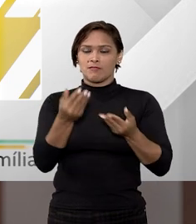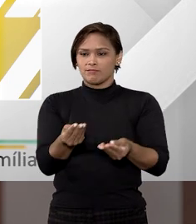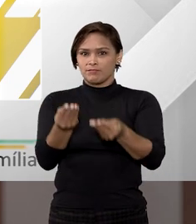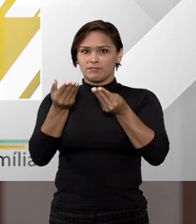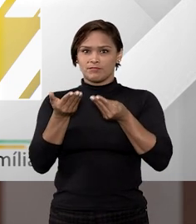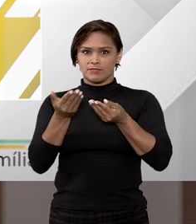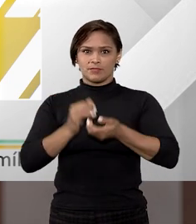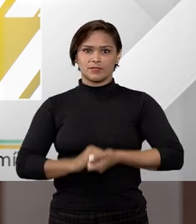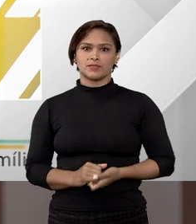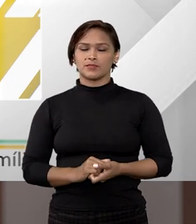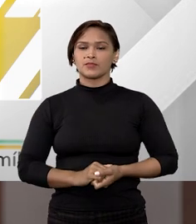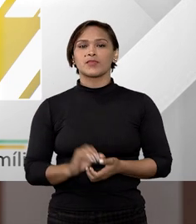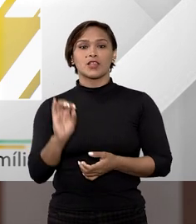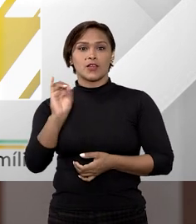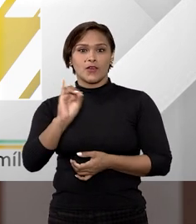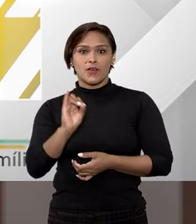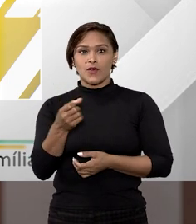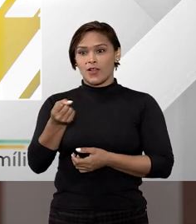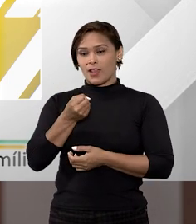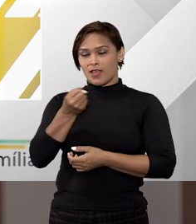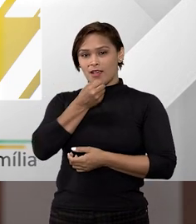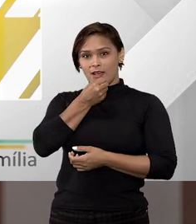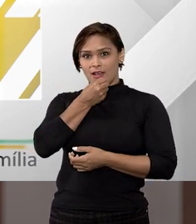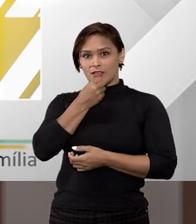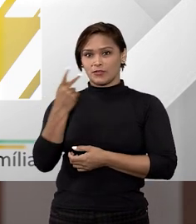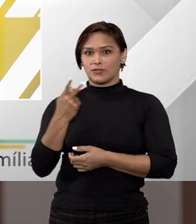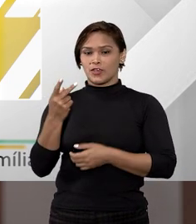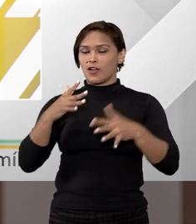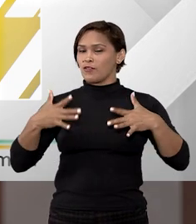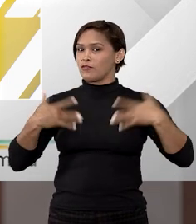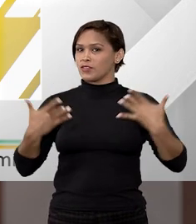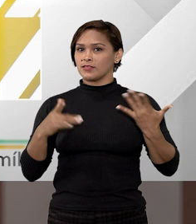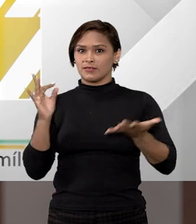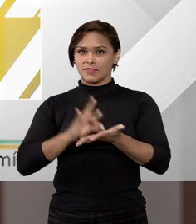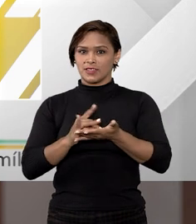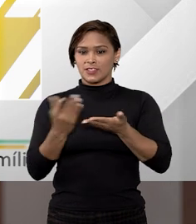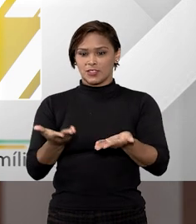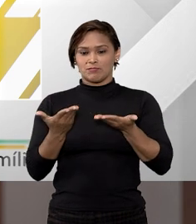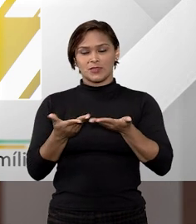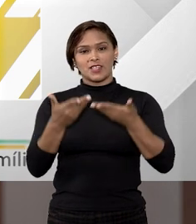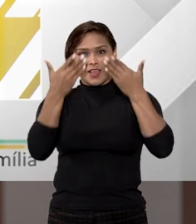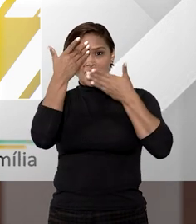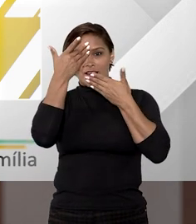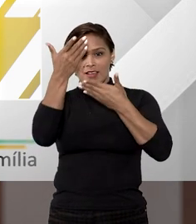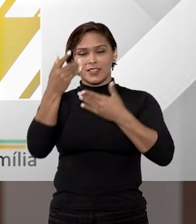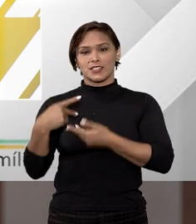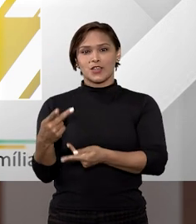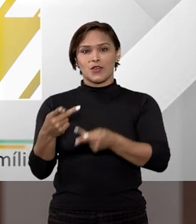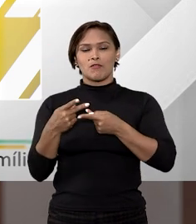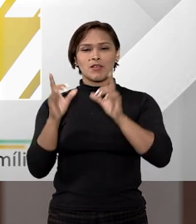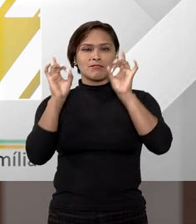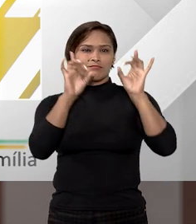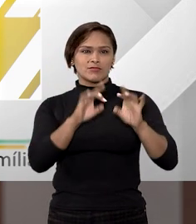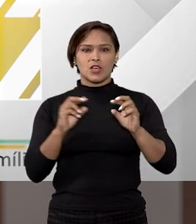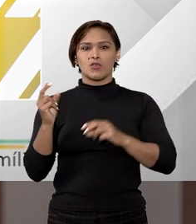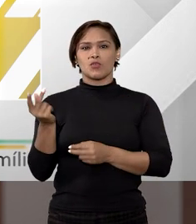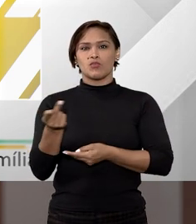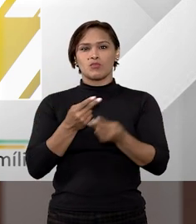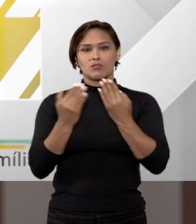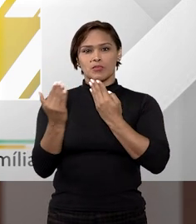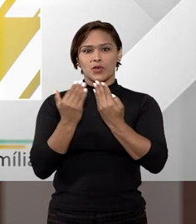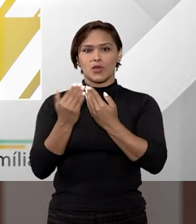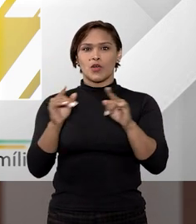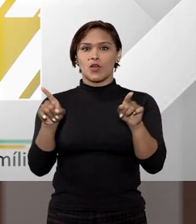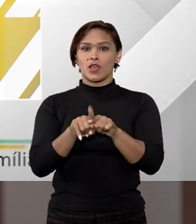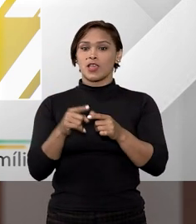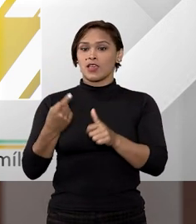Seja muito bem-vindo. Olá, Tiago, Fátima. É uma alegria muito grande estar aqui. Queria agradecer o convite para debater um tema tão relevante que é